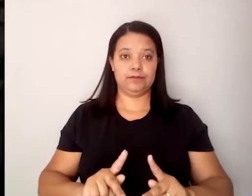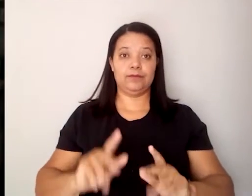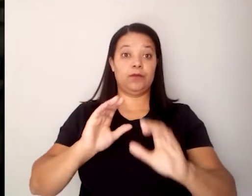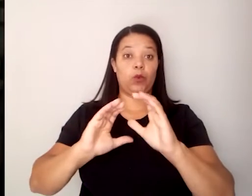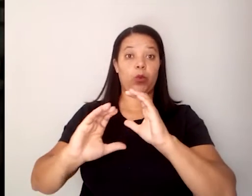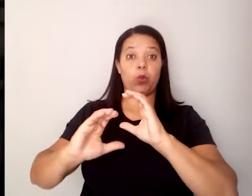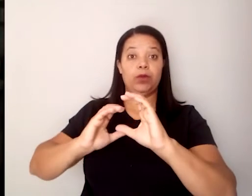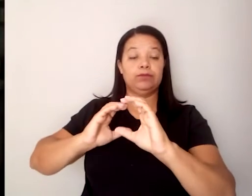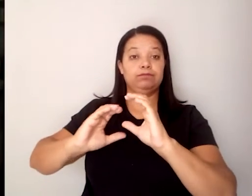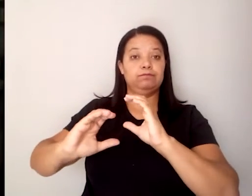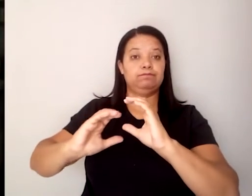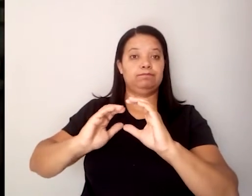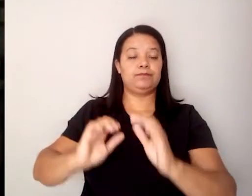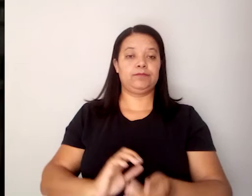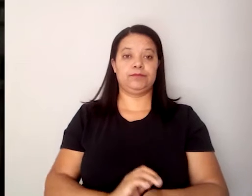comunicação?